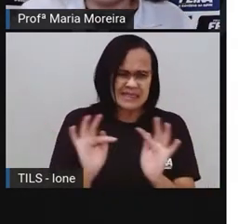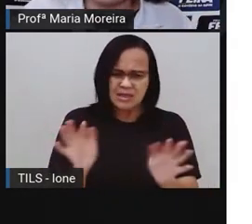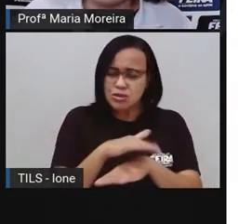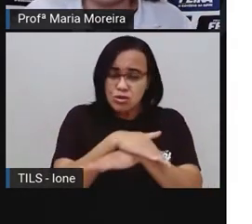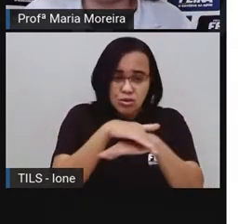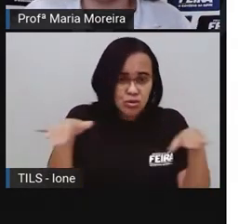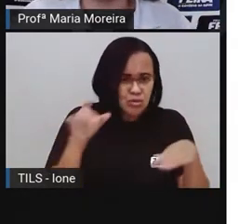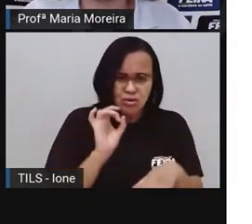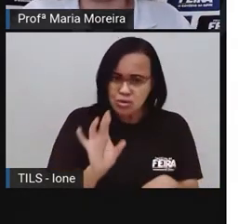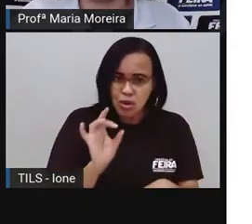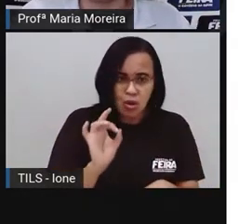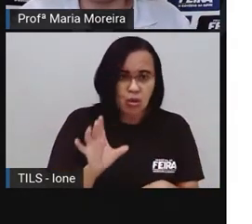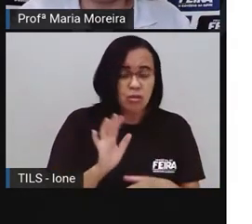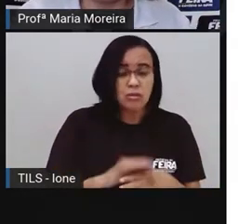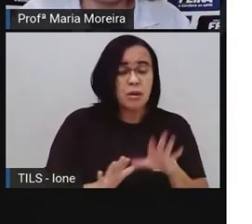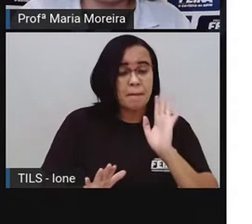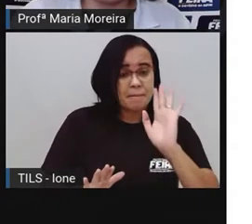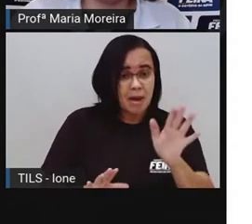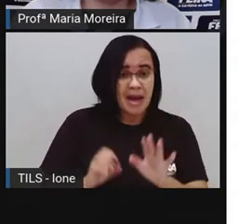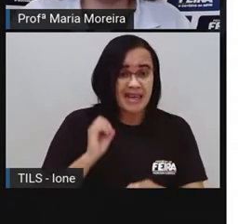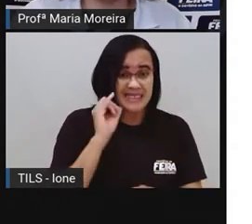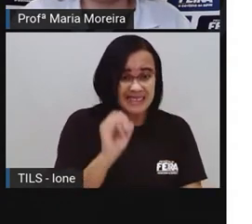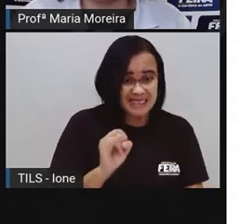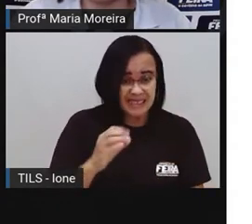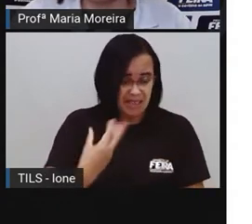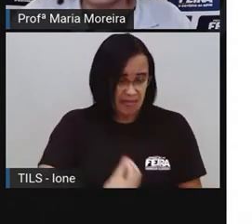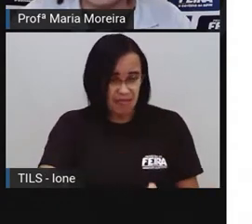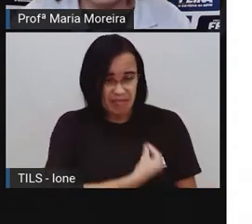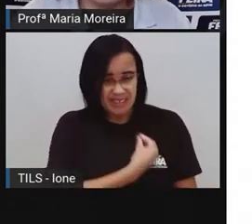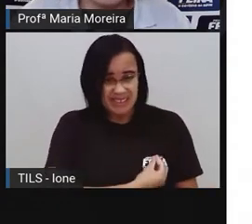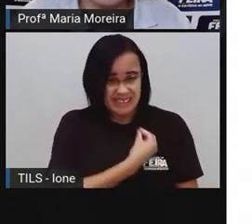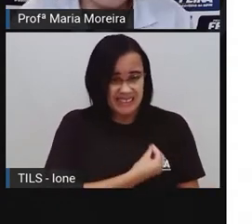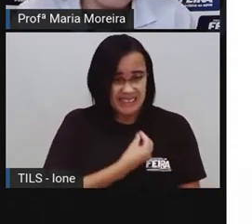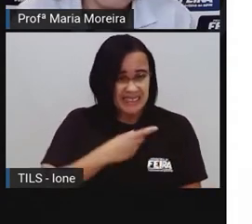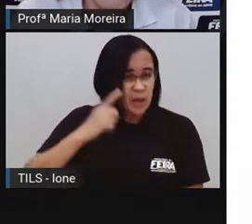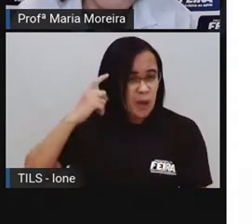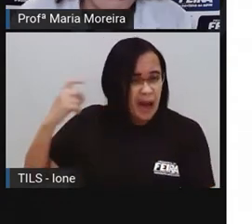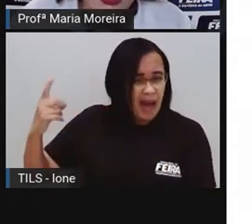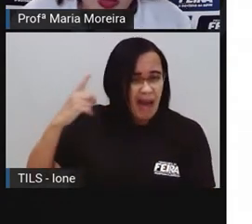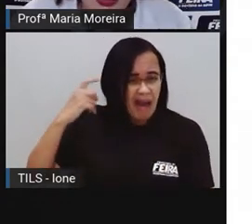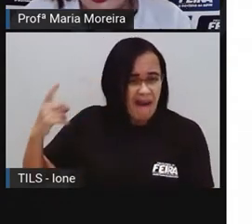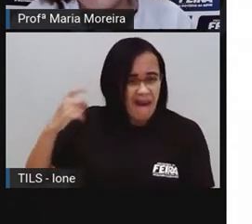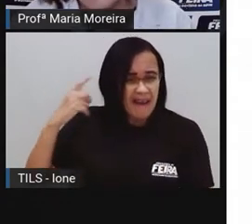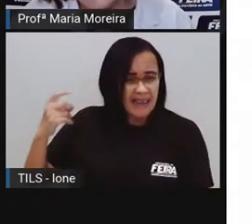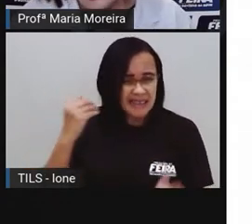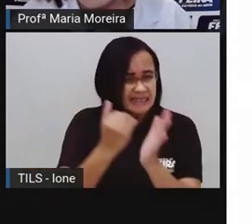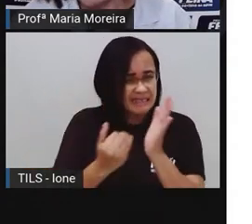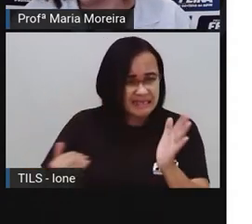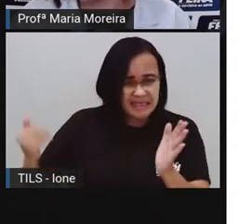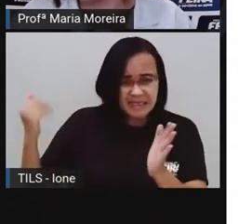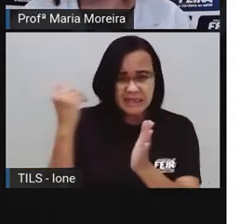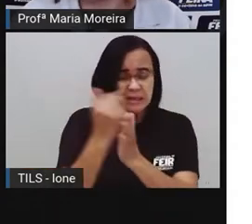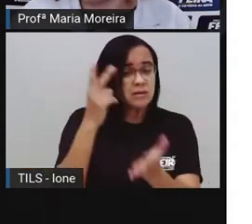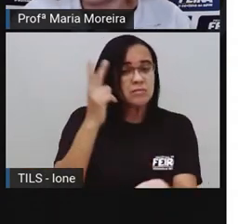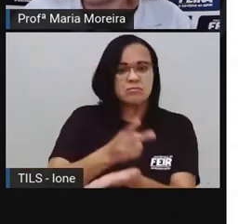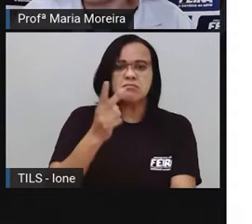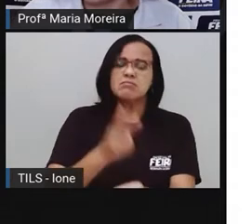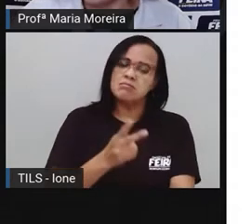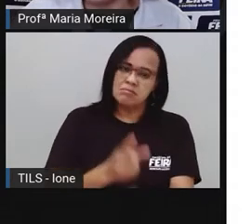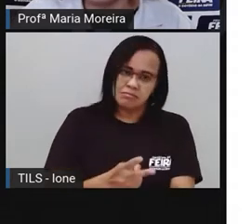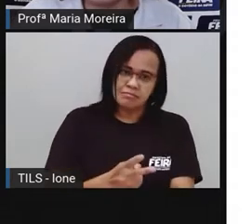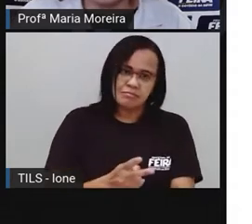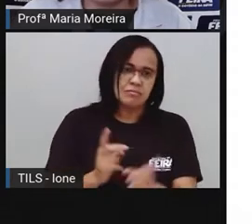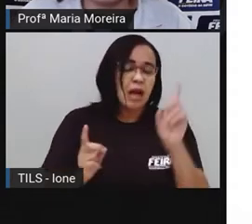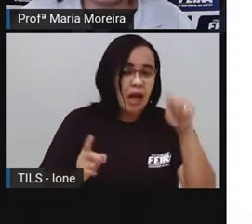que têm aí esses sintomas, convivem com ruído em excesso, ou seja, convivem com muito barulho. A poluição sonora é,